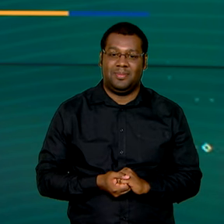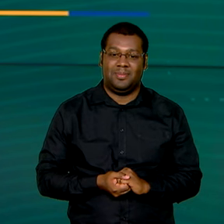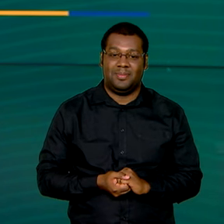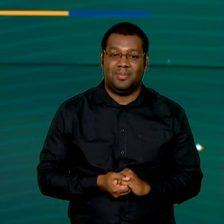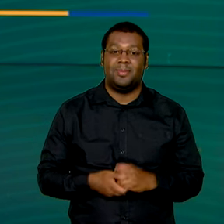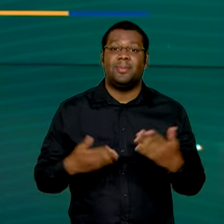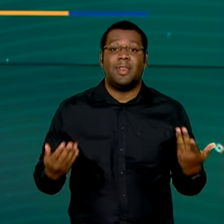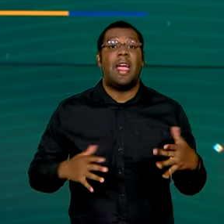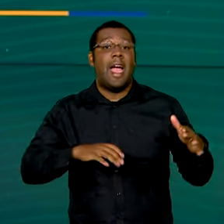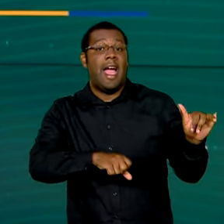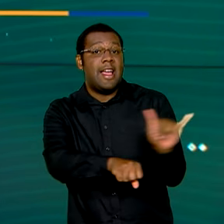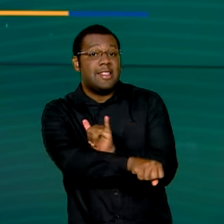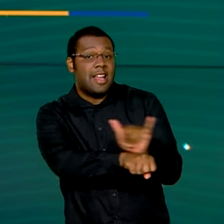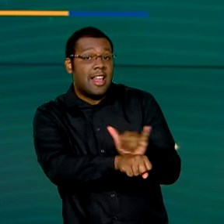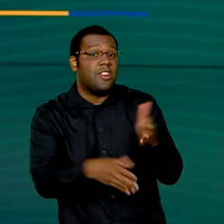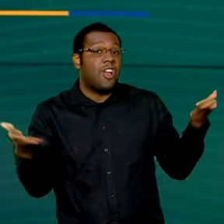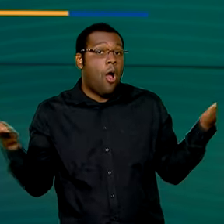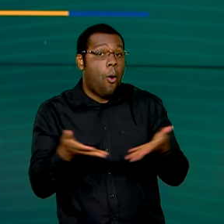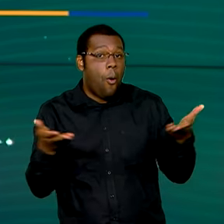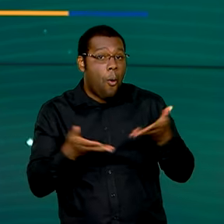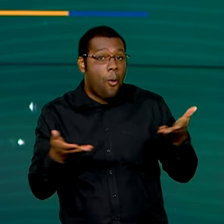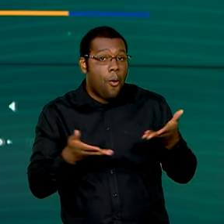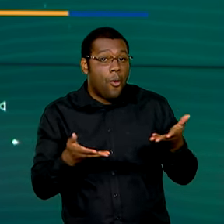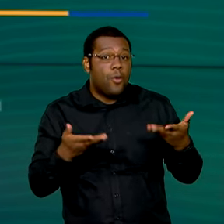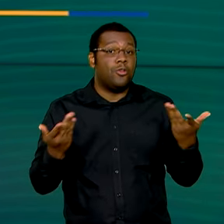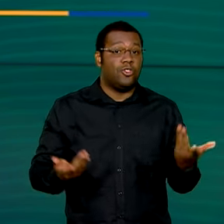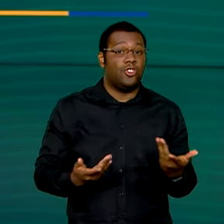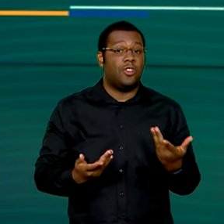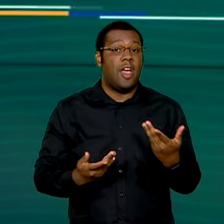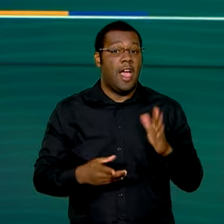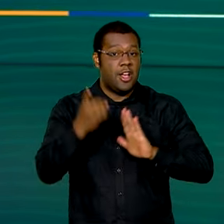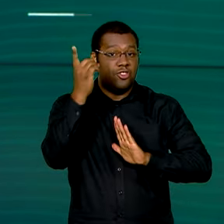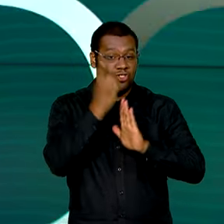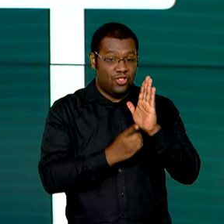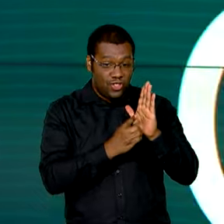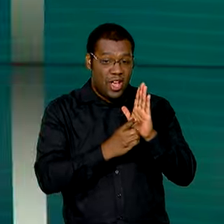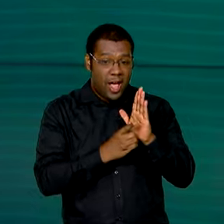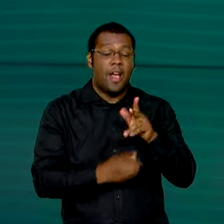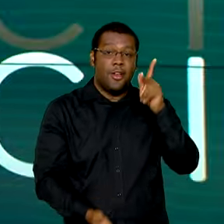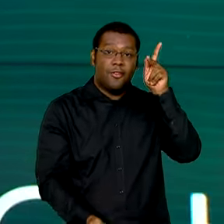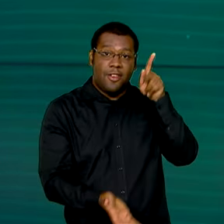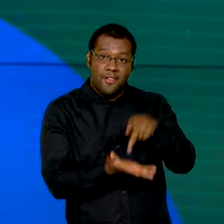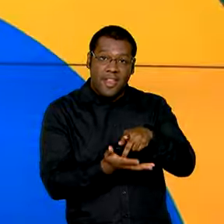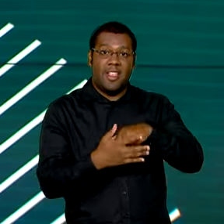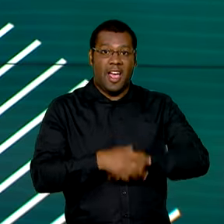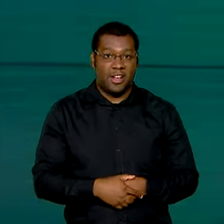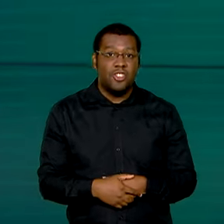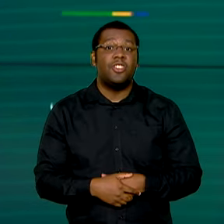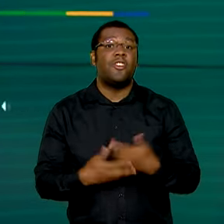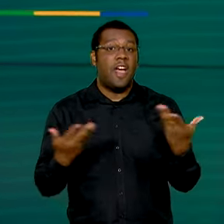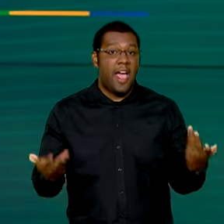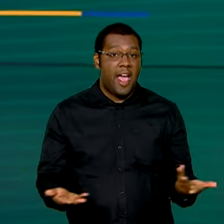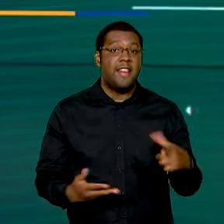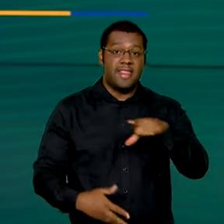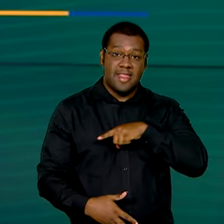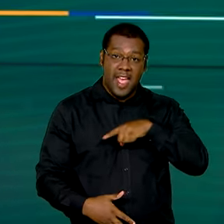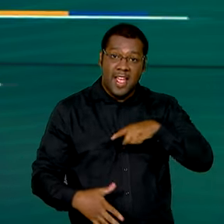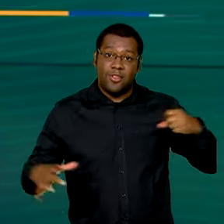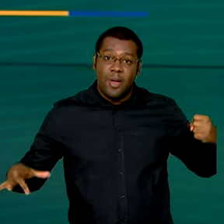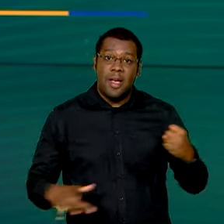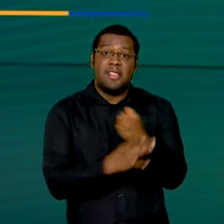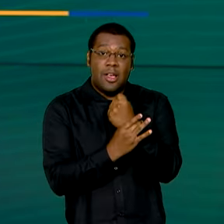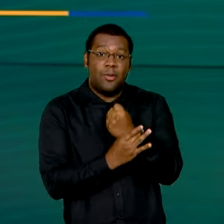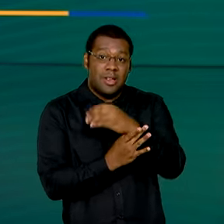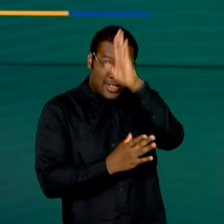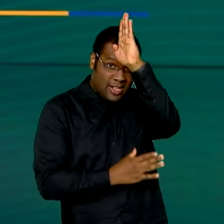Em medida publicada hoje no Diário Oficial da União, foi garantida a gratuidade na abertura e manutenção de conta